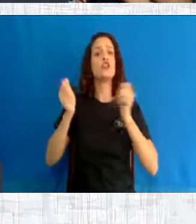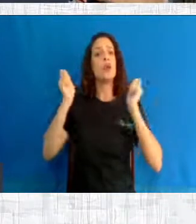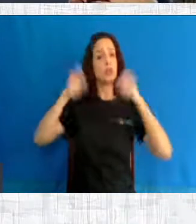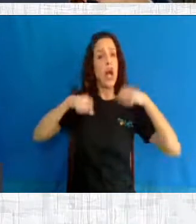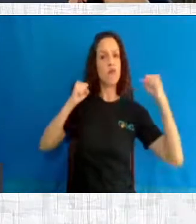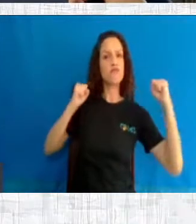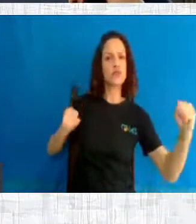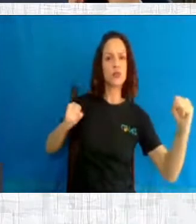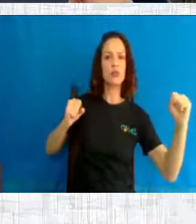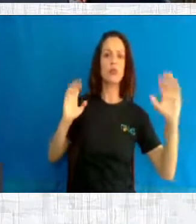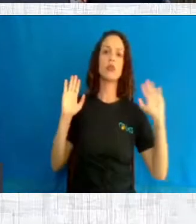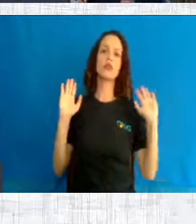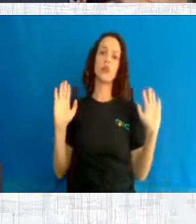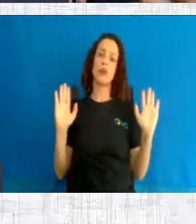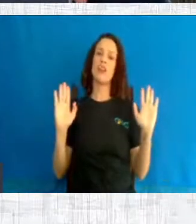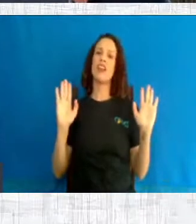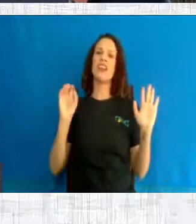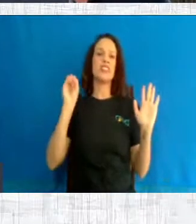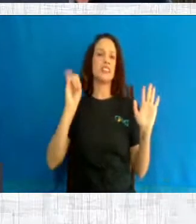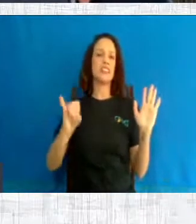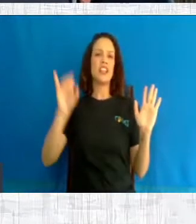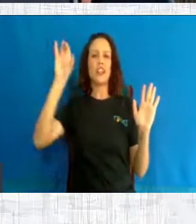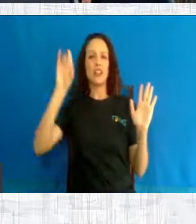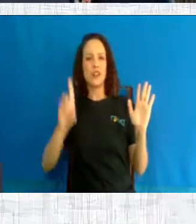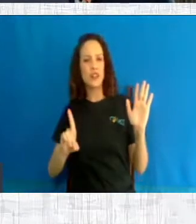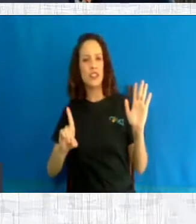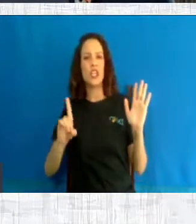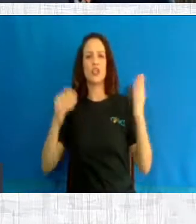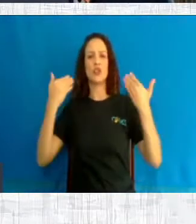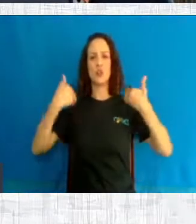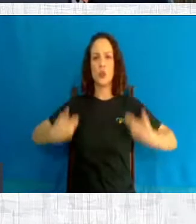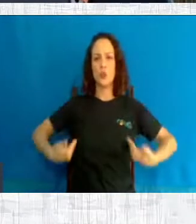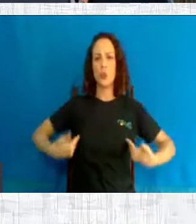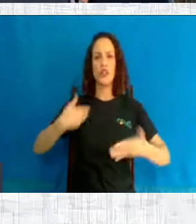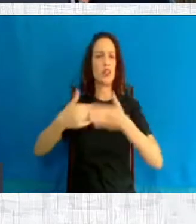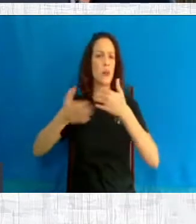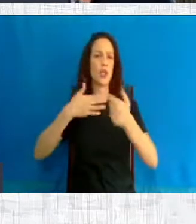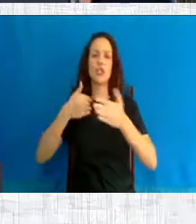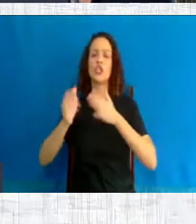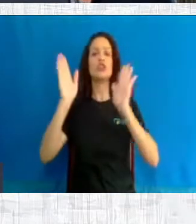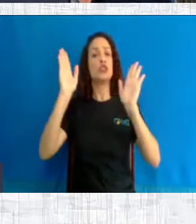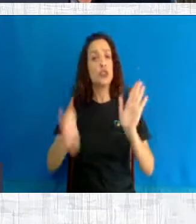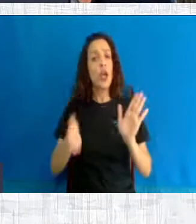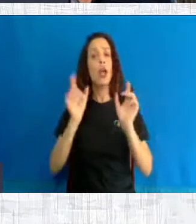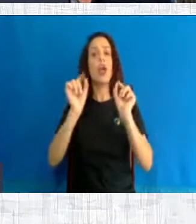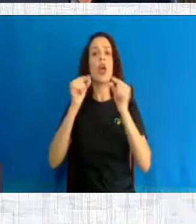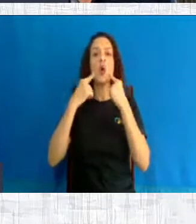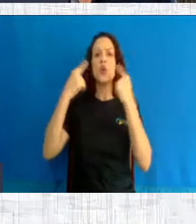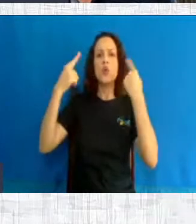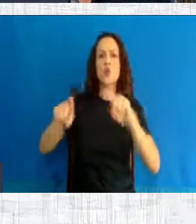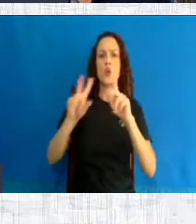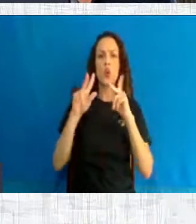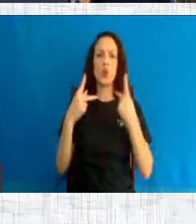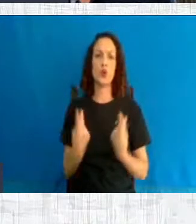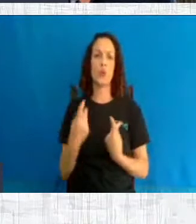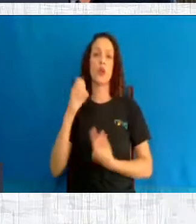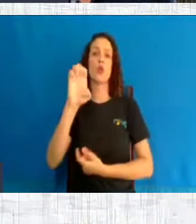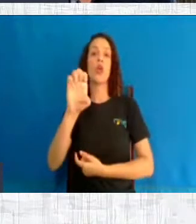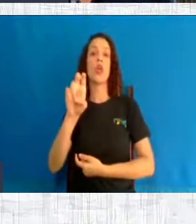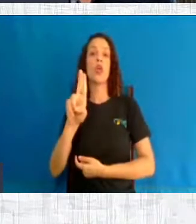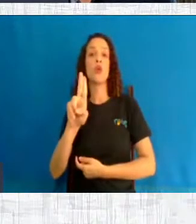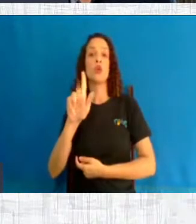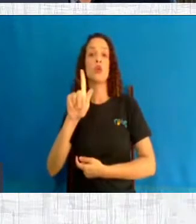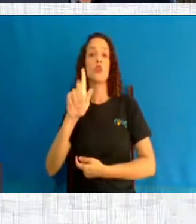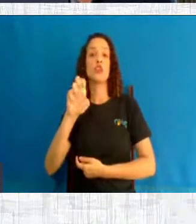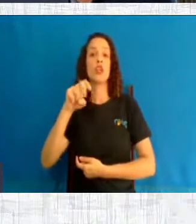já é um atentado contra os direitos humanos, já é eugenia, como fez Hitler, eles ainda propuseram isso, depois se